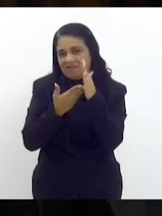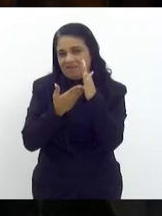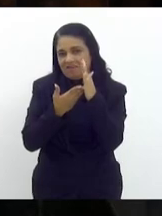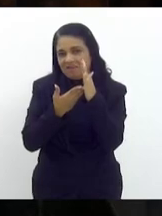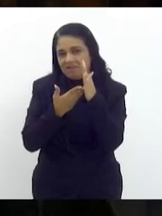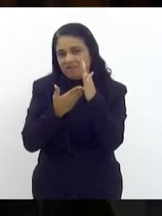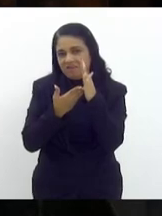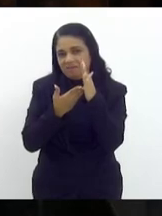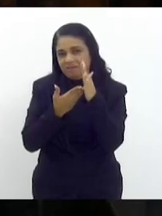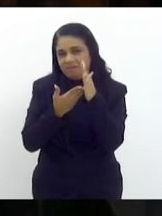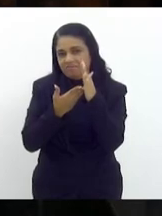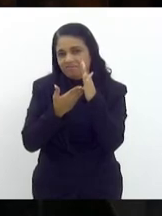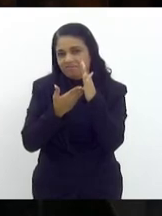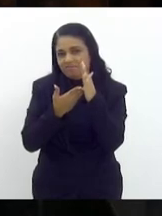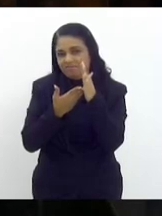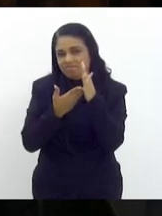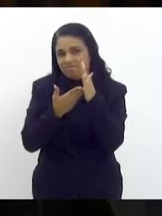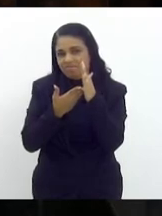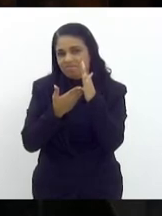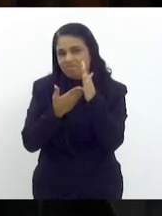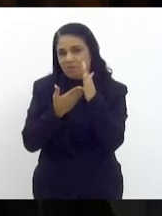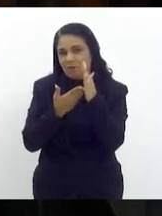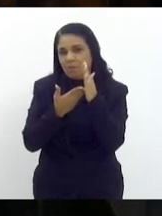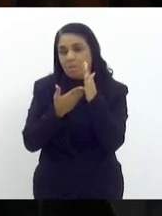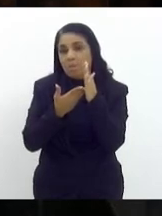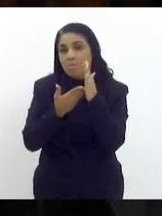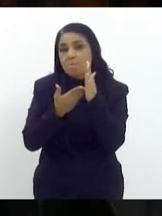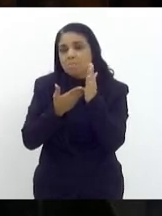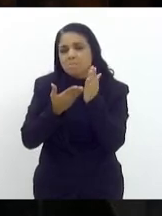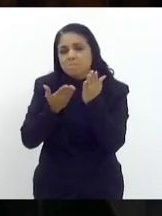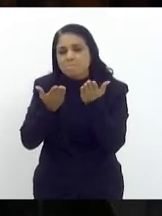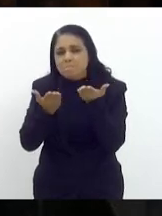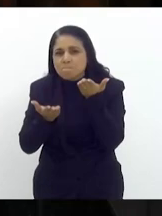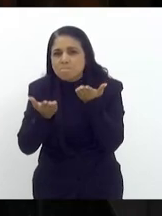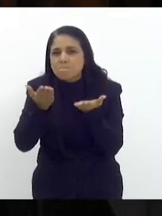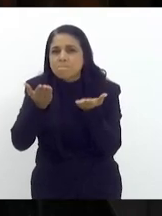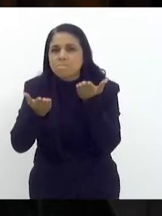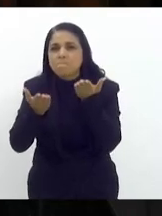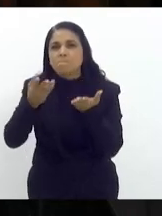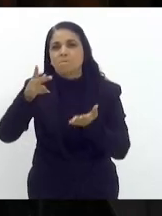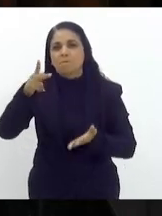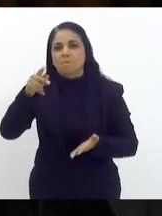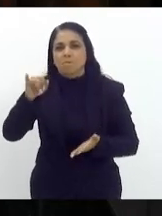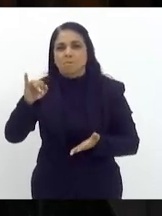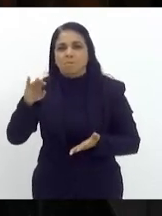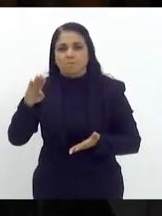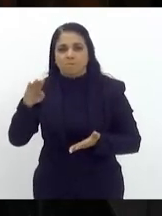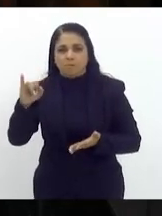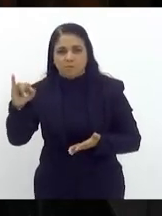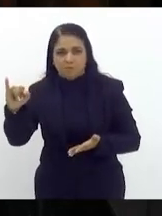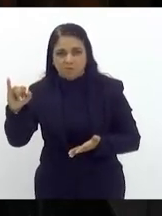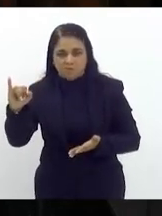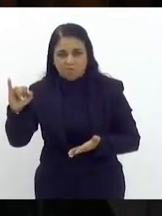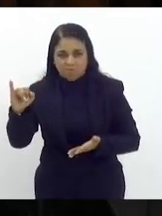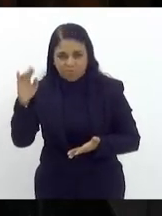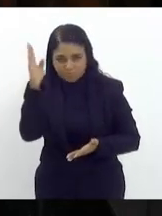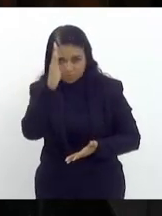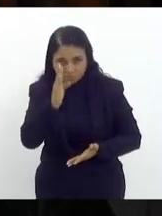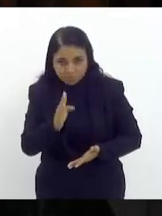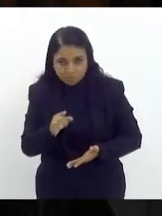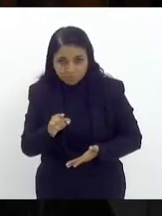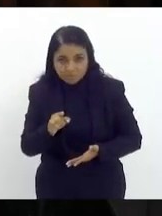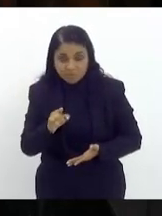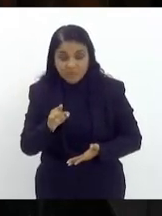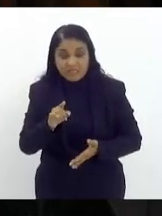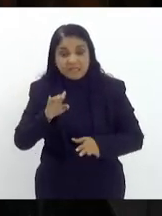o crescimento médio do PIB brasileiro e vai depender do